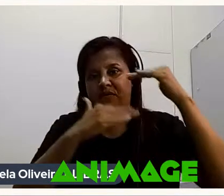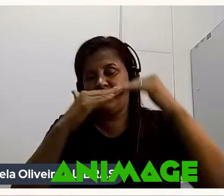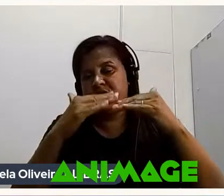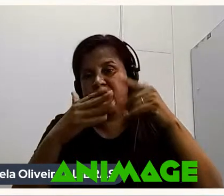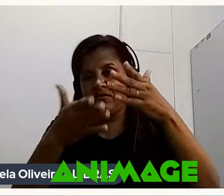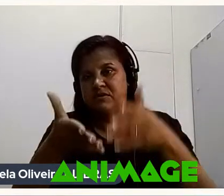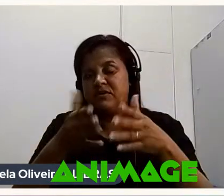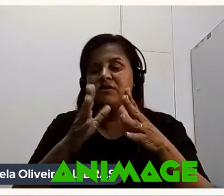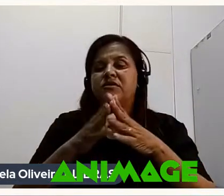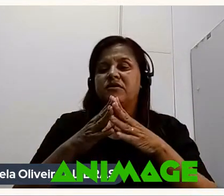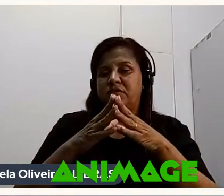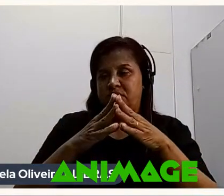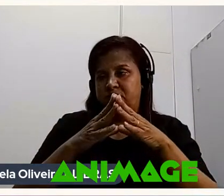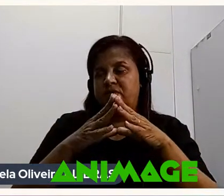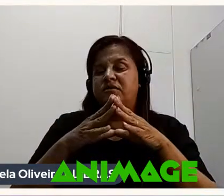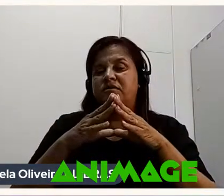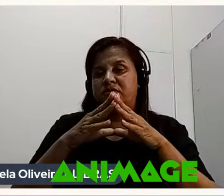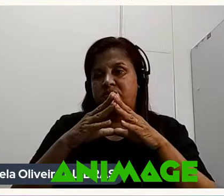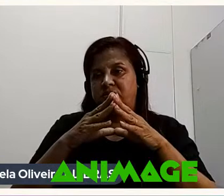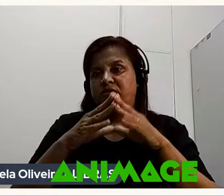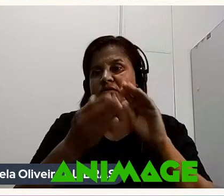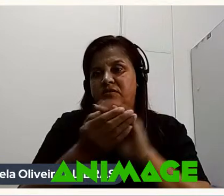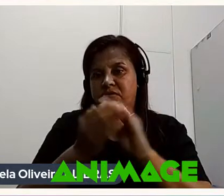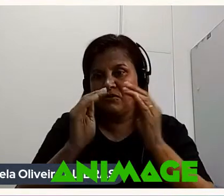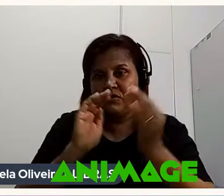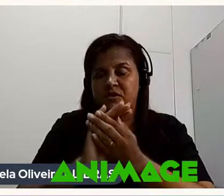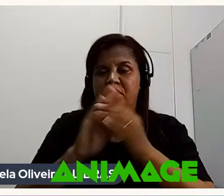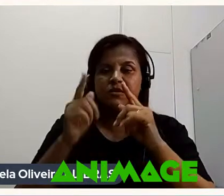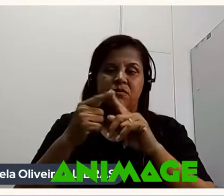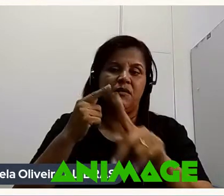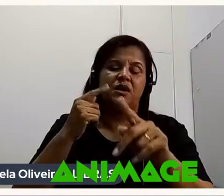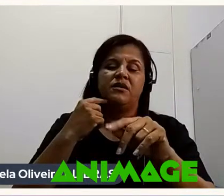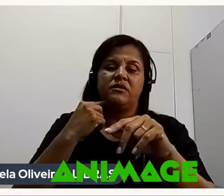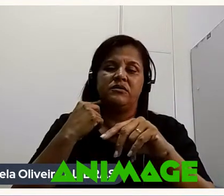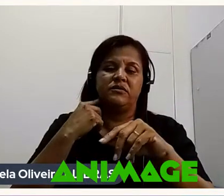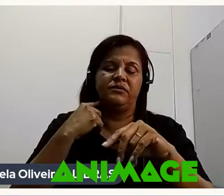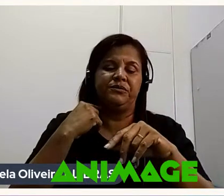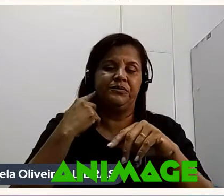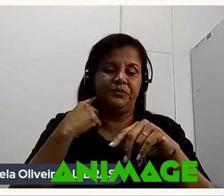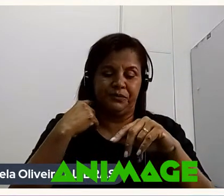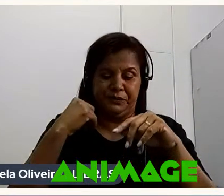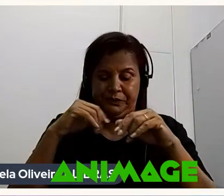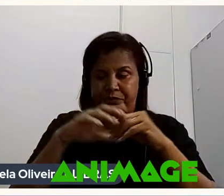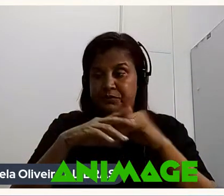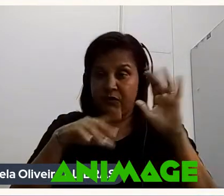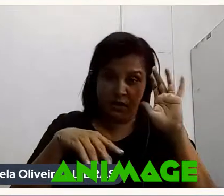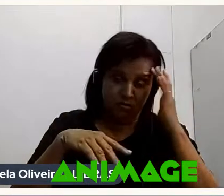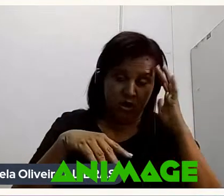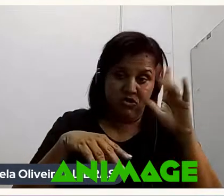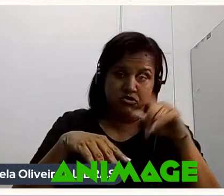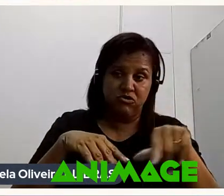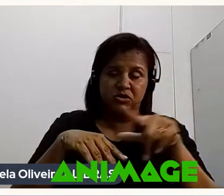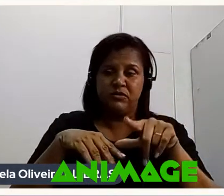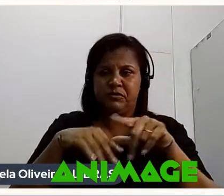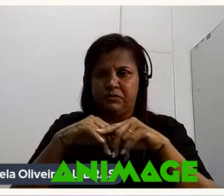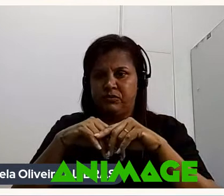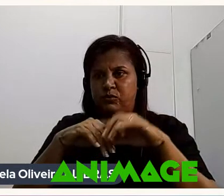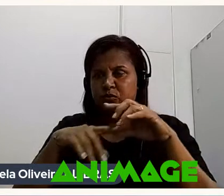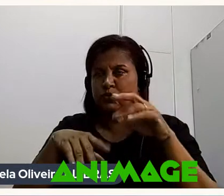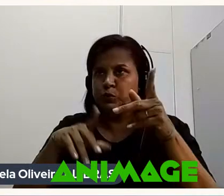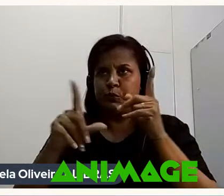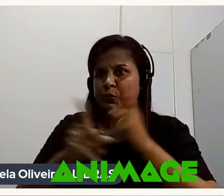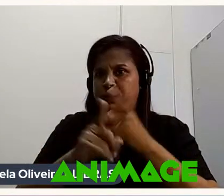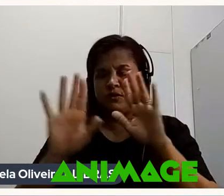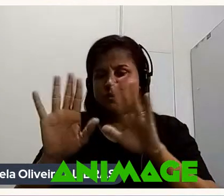Na construção do boneco Mas Eu acho que tem muito Porque quase não se encontra